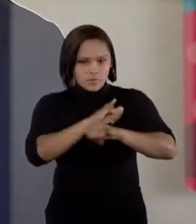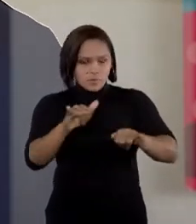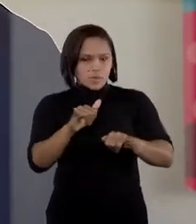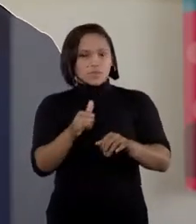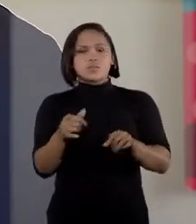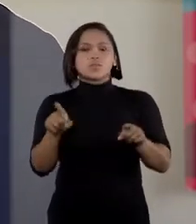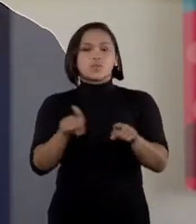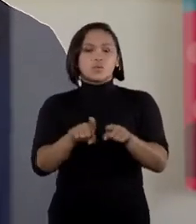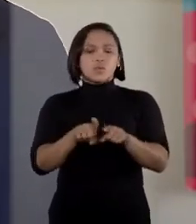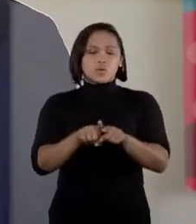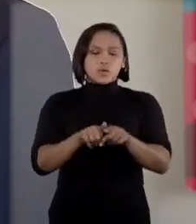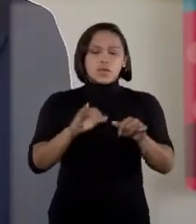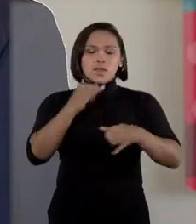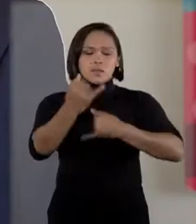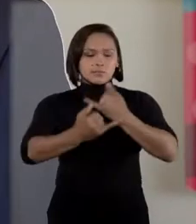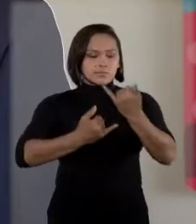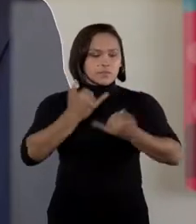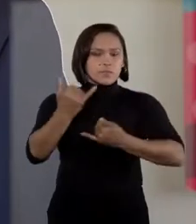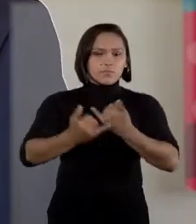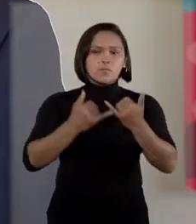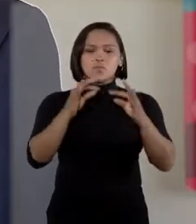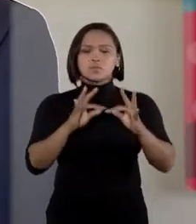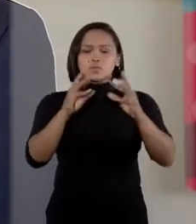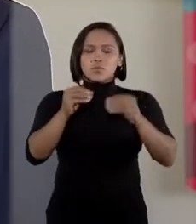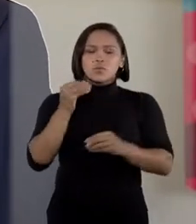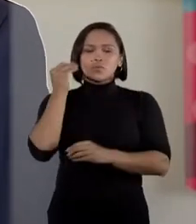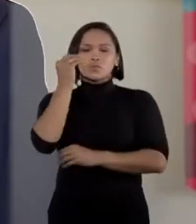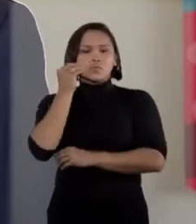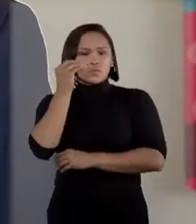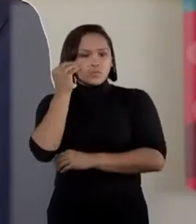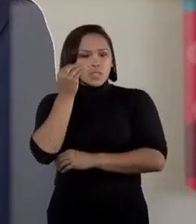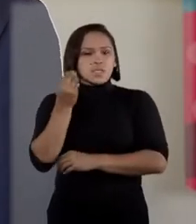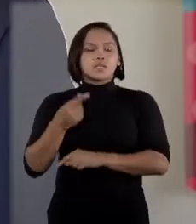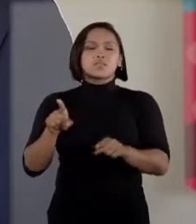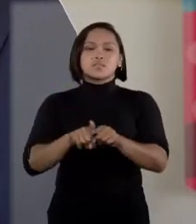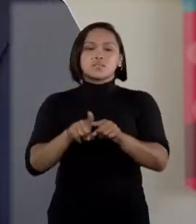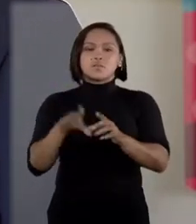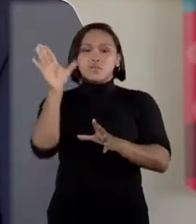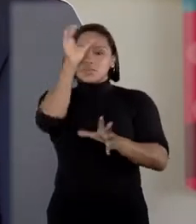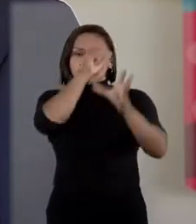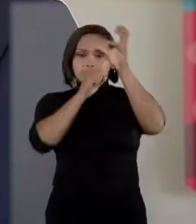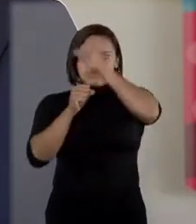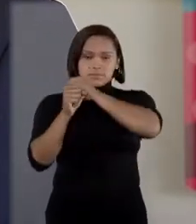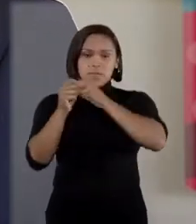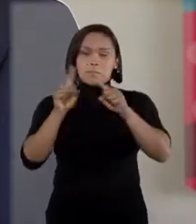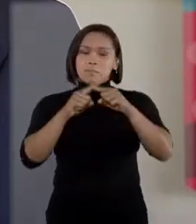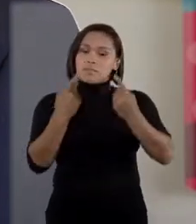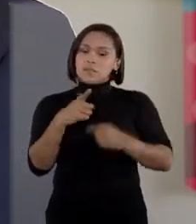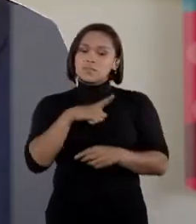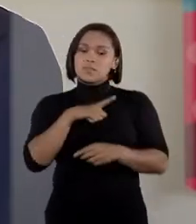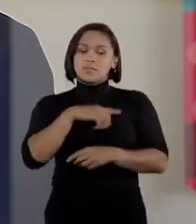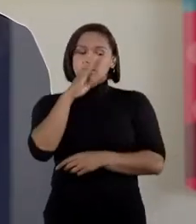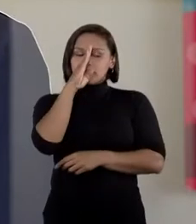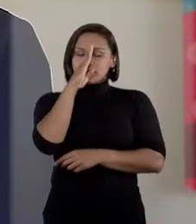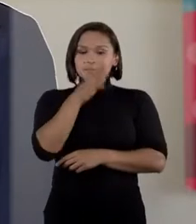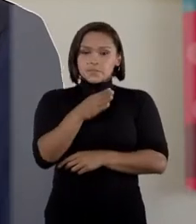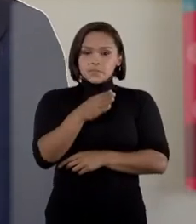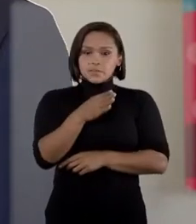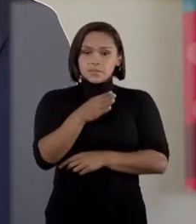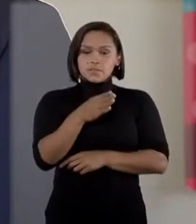intercâmbio de informações, de experiências e de conhecimento, mas tem uma visão,